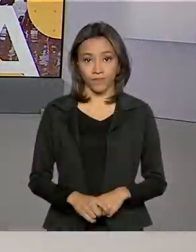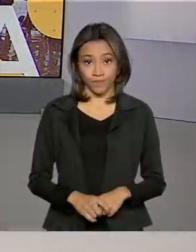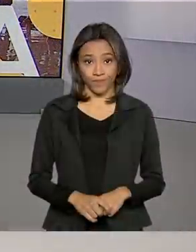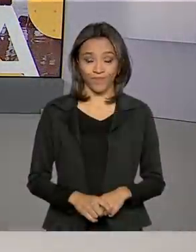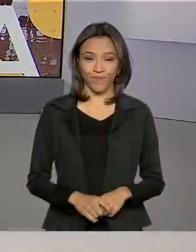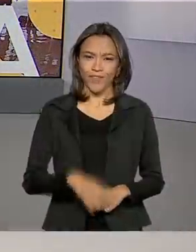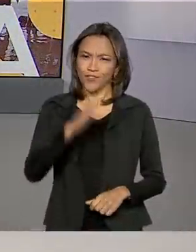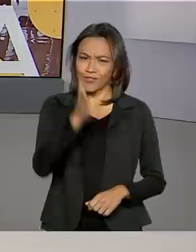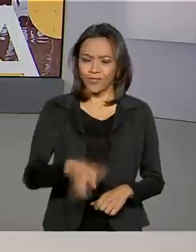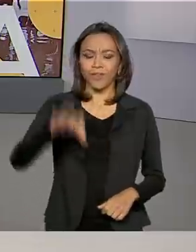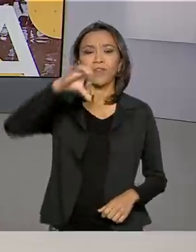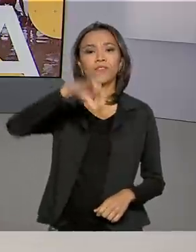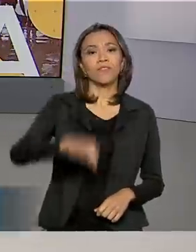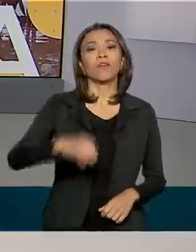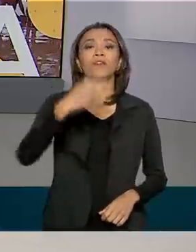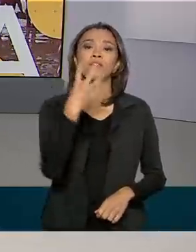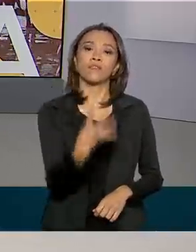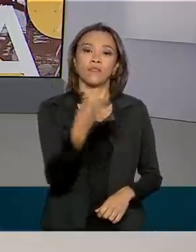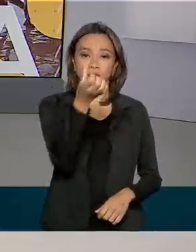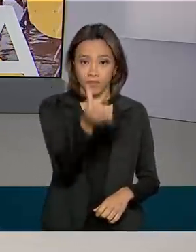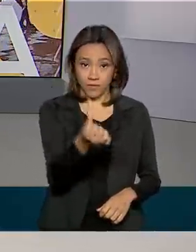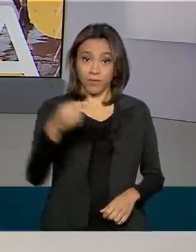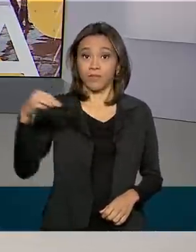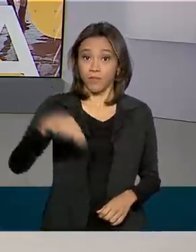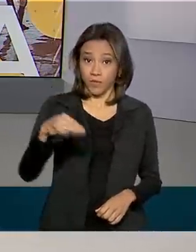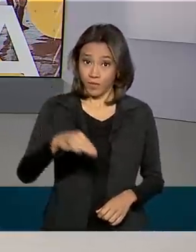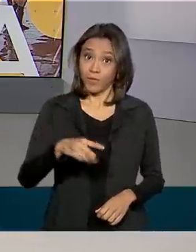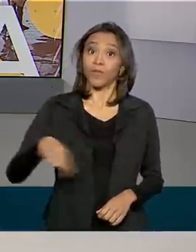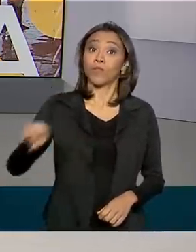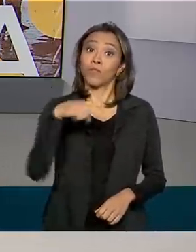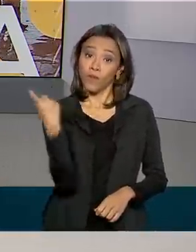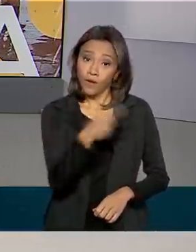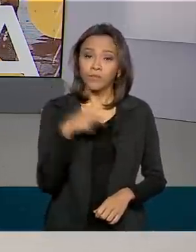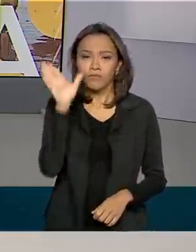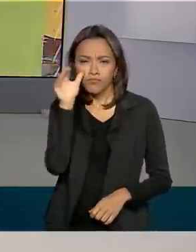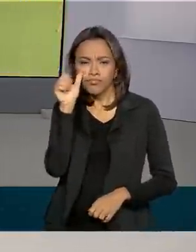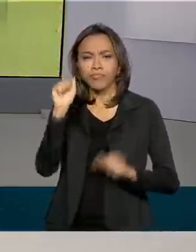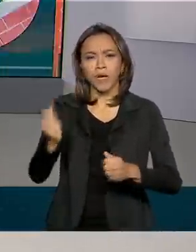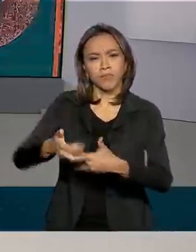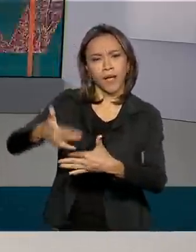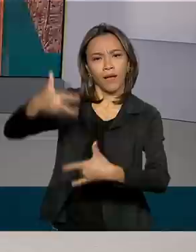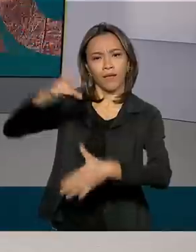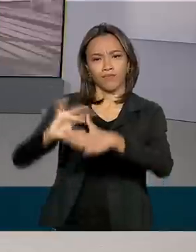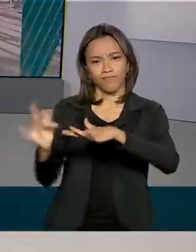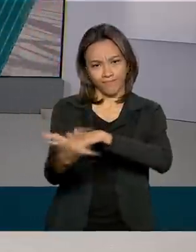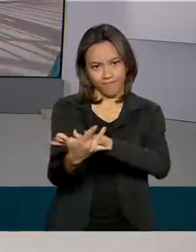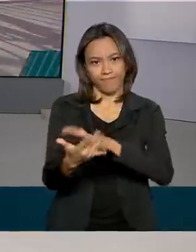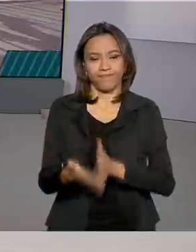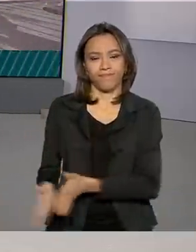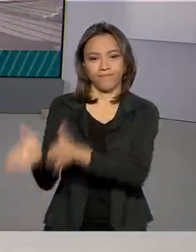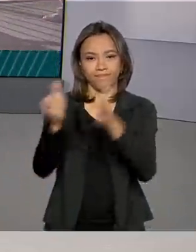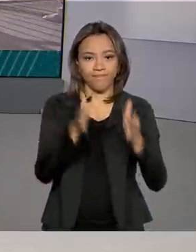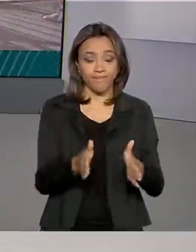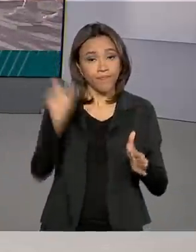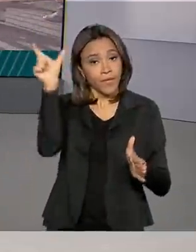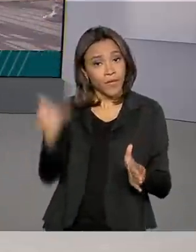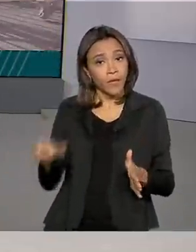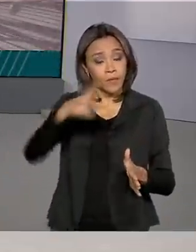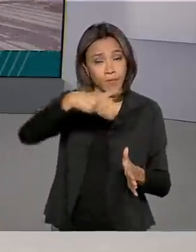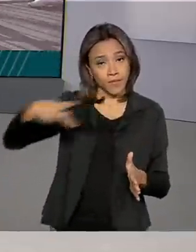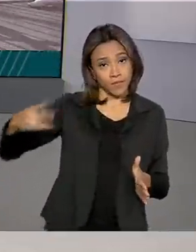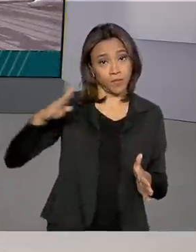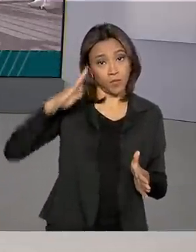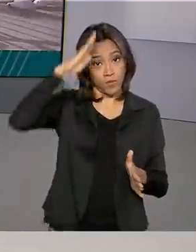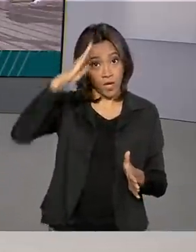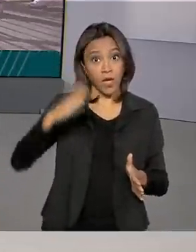São nove horas e quarenta e seis minutos. Estamos ao vivo também pelas redes sociais. O presidente Jair Bolsonaro